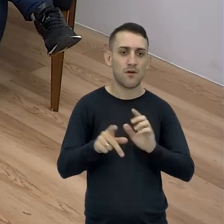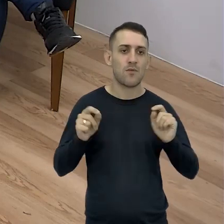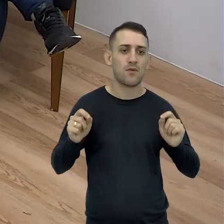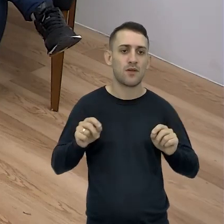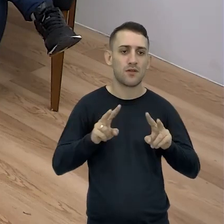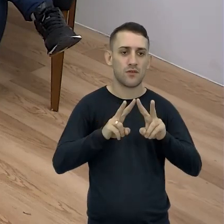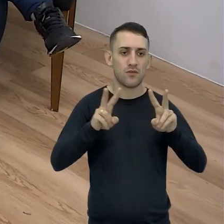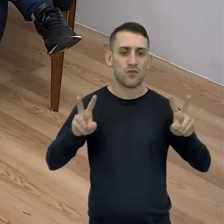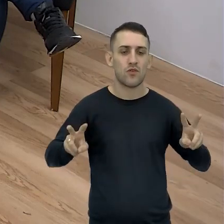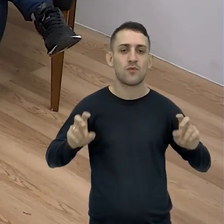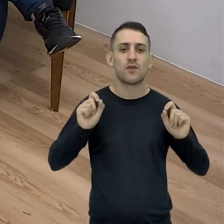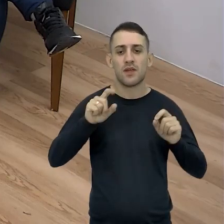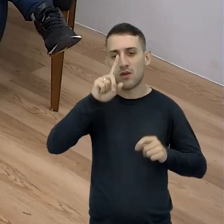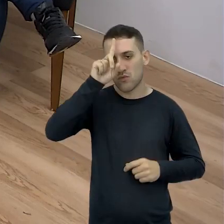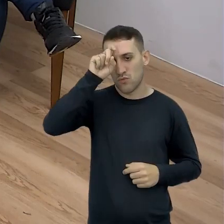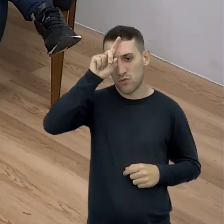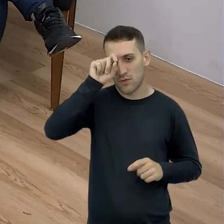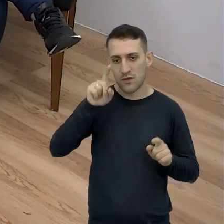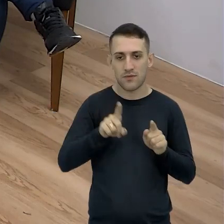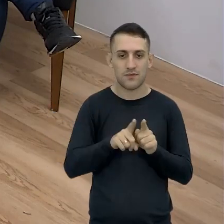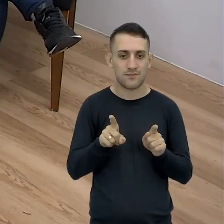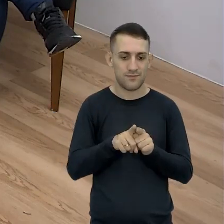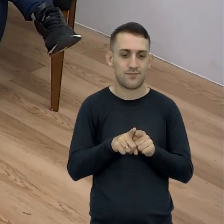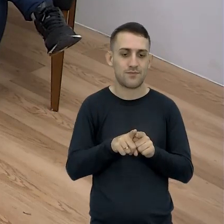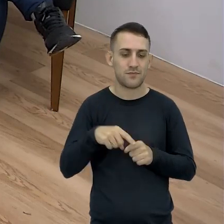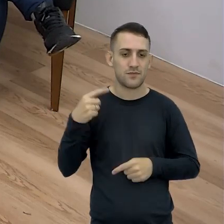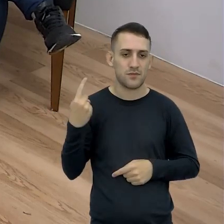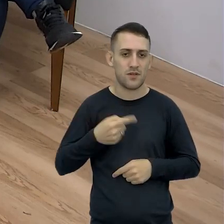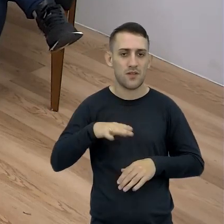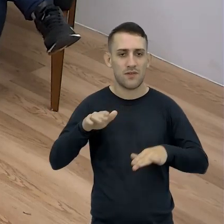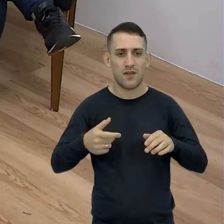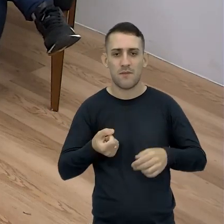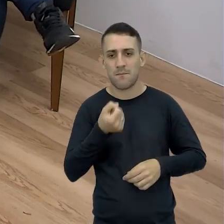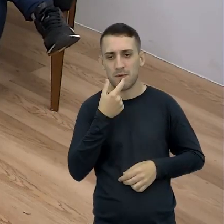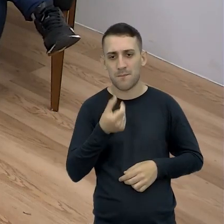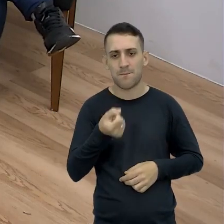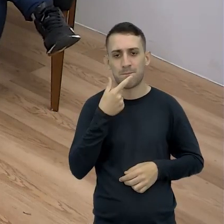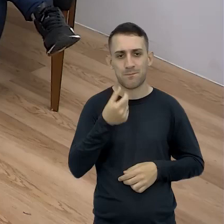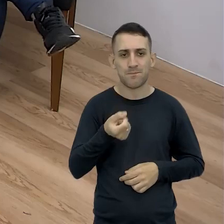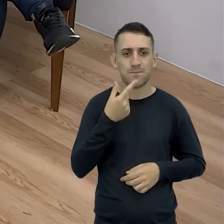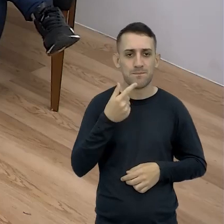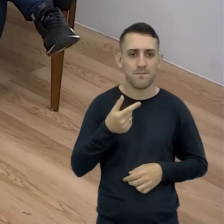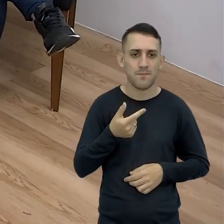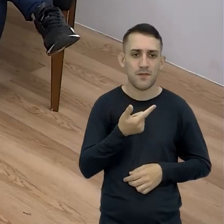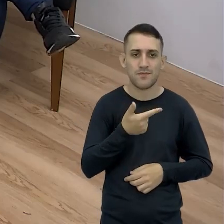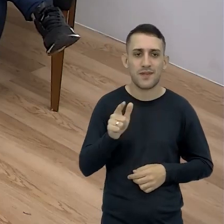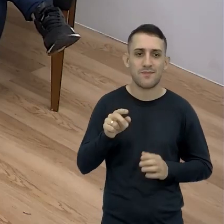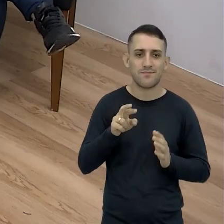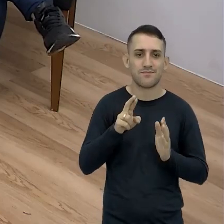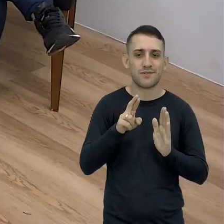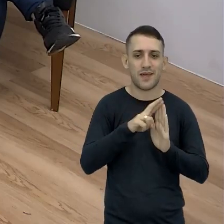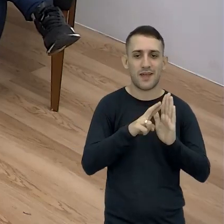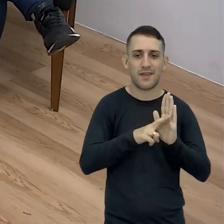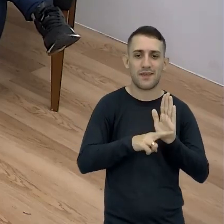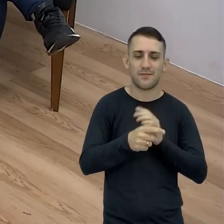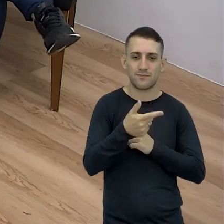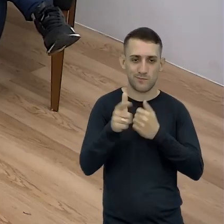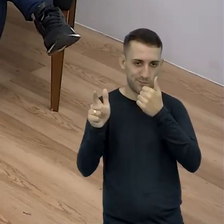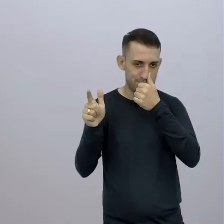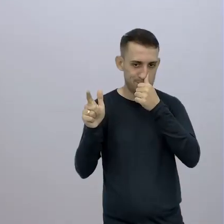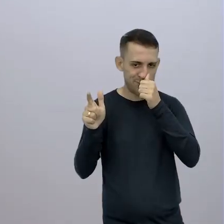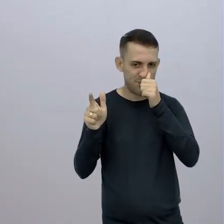ambientes Hospitalares E também De você Ficar tomando Antibiótico Sem Exatamente Estar alimentando Ali